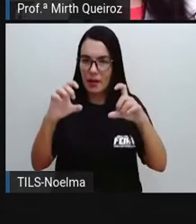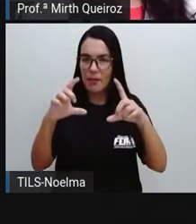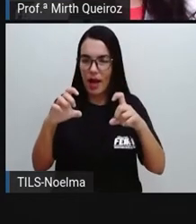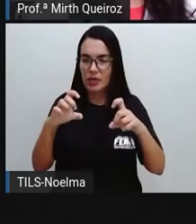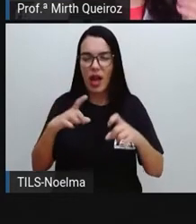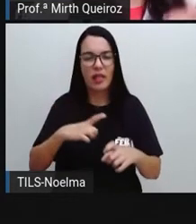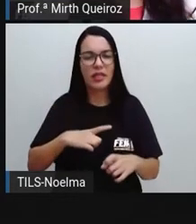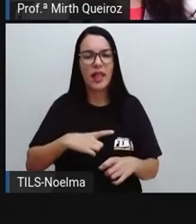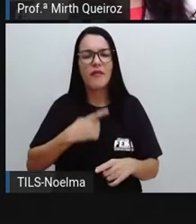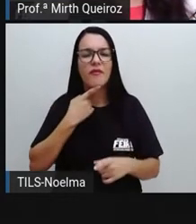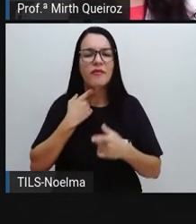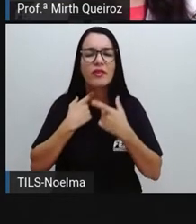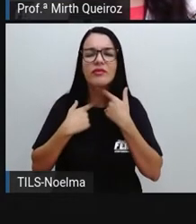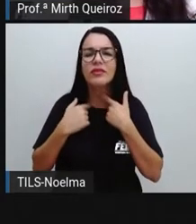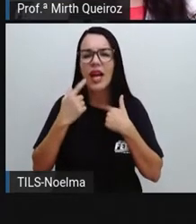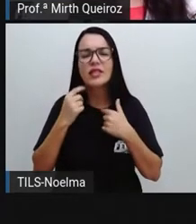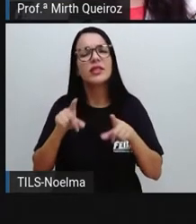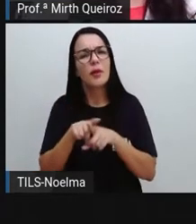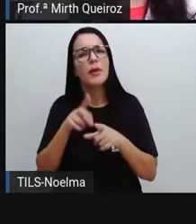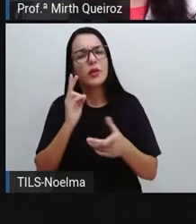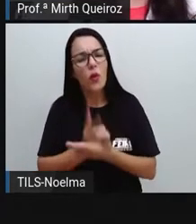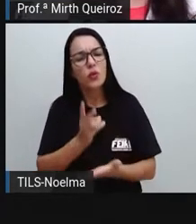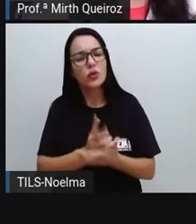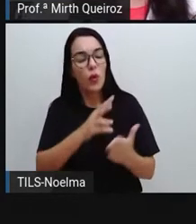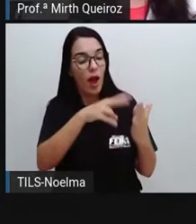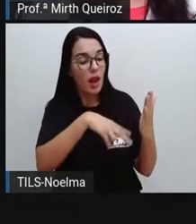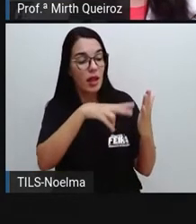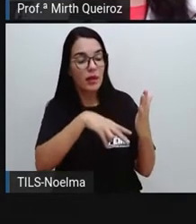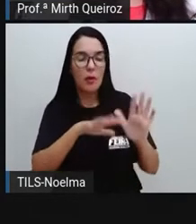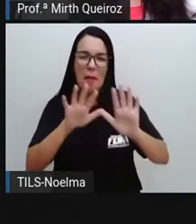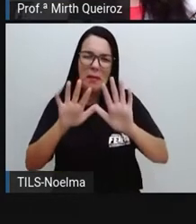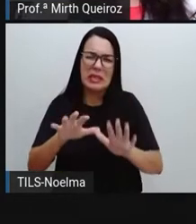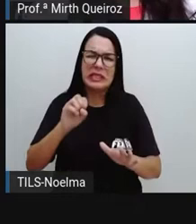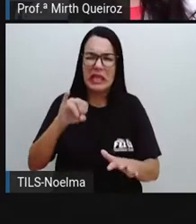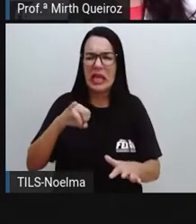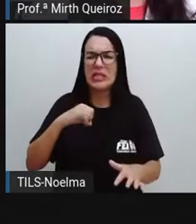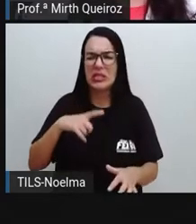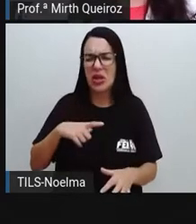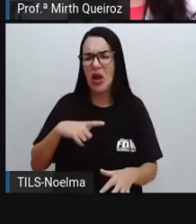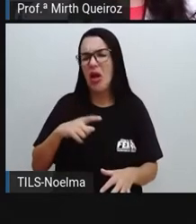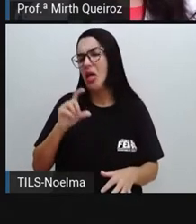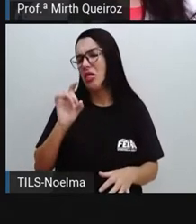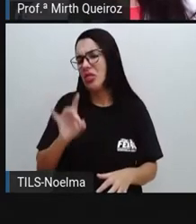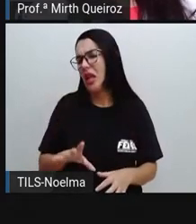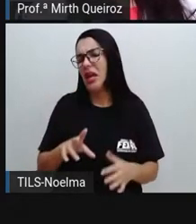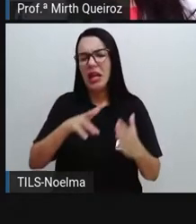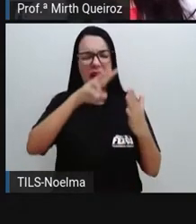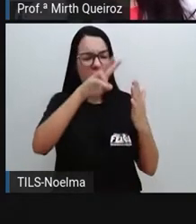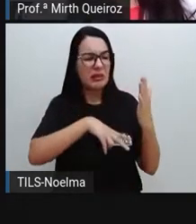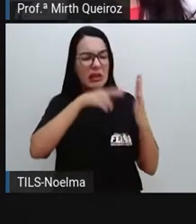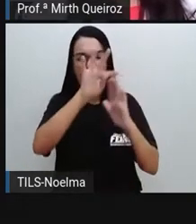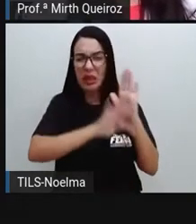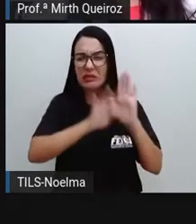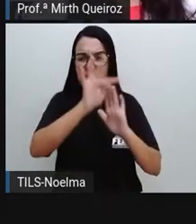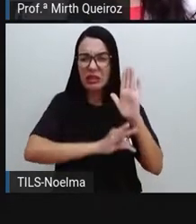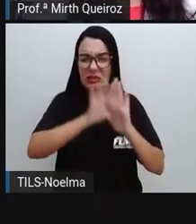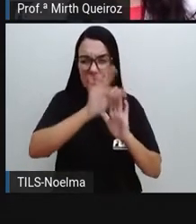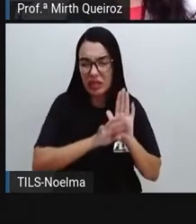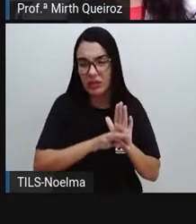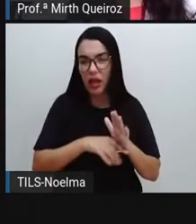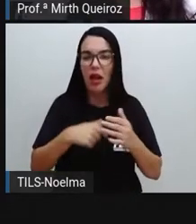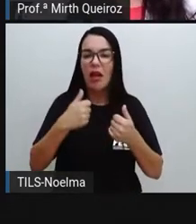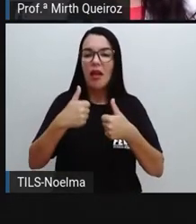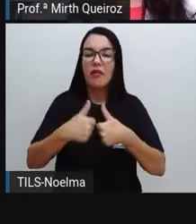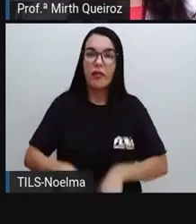ali escrita, né? Num texto sem nenhum tipo de imagem, fica algo mais frio, mais distante, menos motivador. E já a